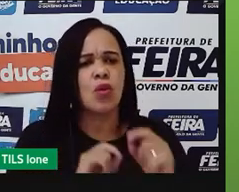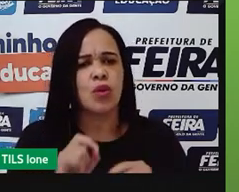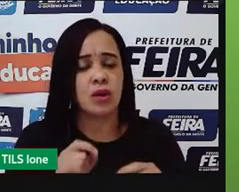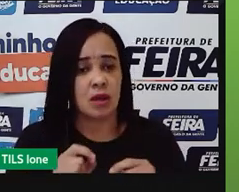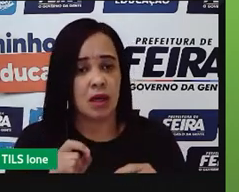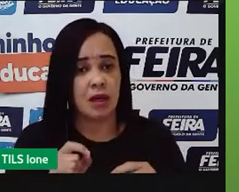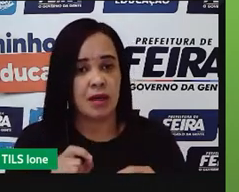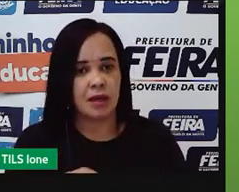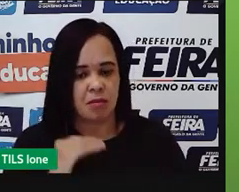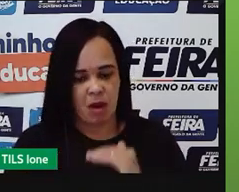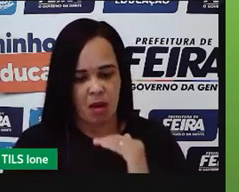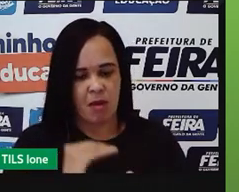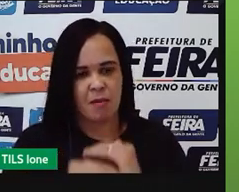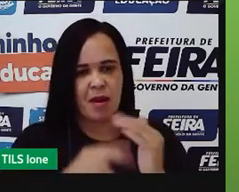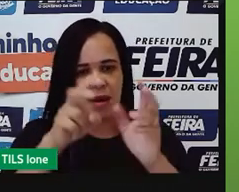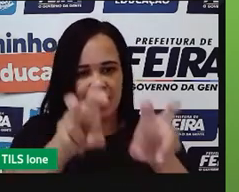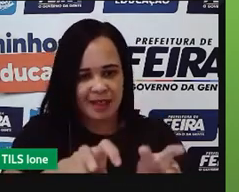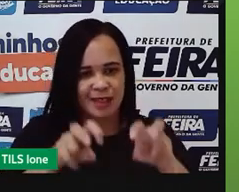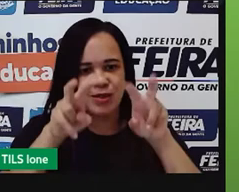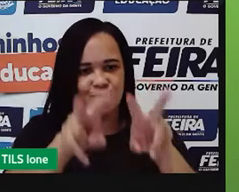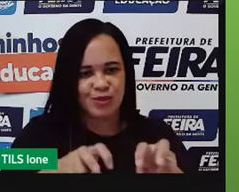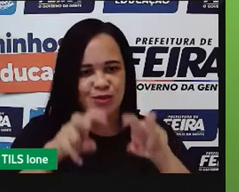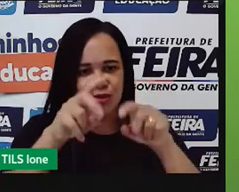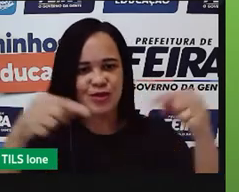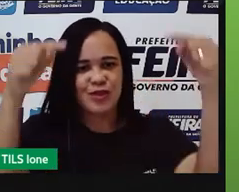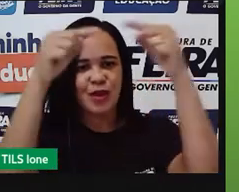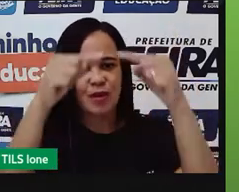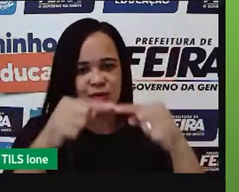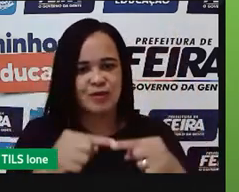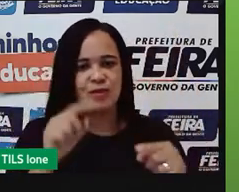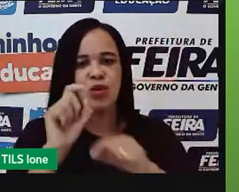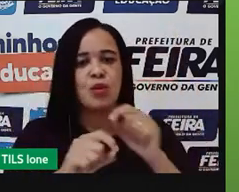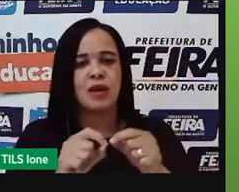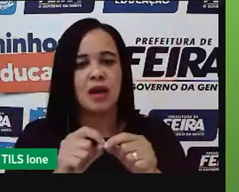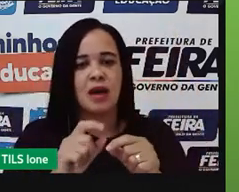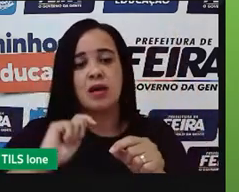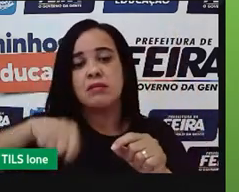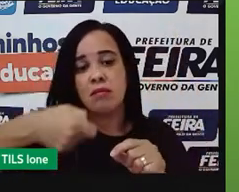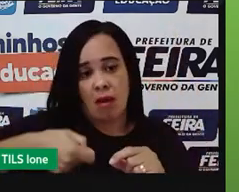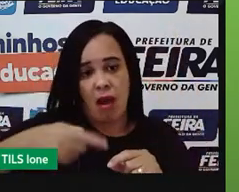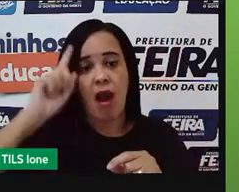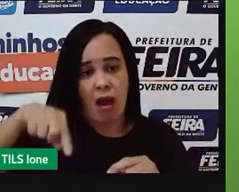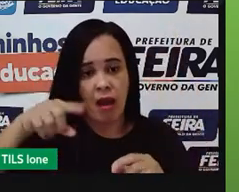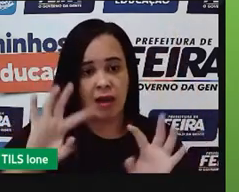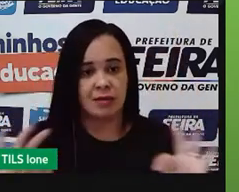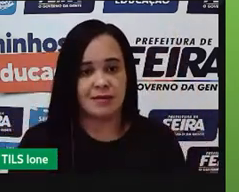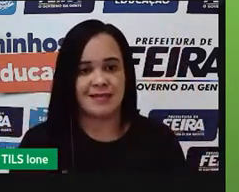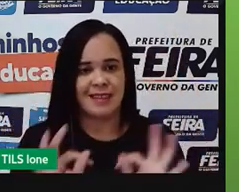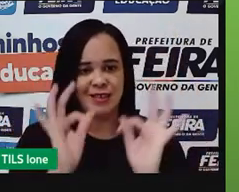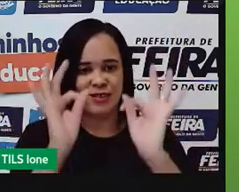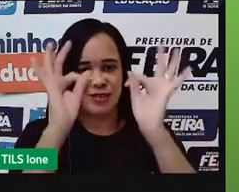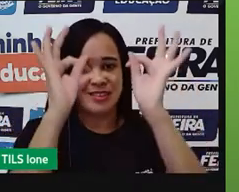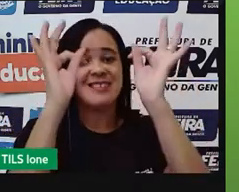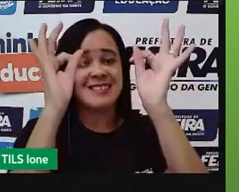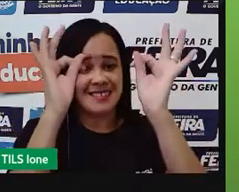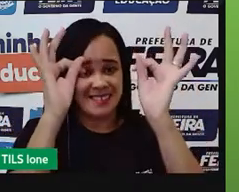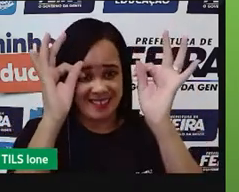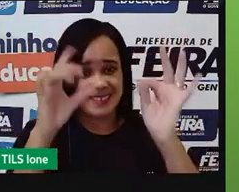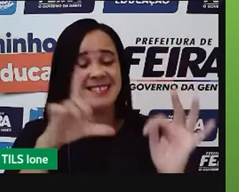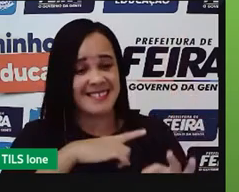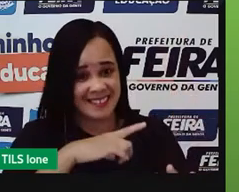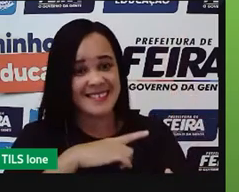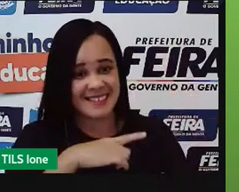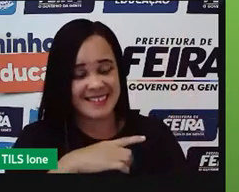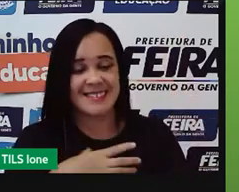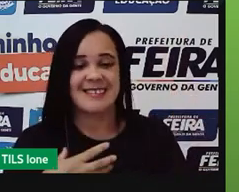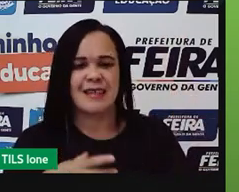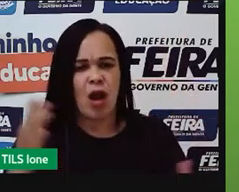da agricultura é dizer que praticamente a agricultura, ela é tecnológica, né? Alguns aqui já são muito,